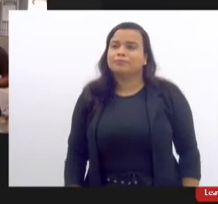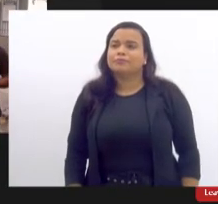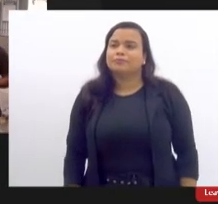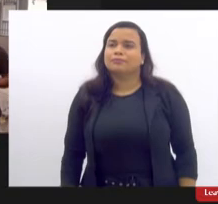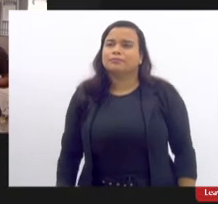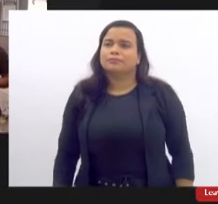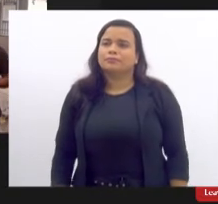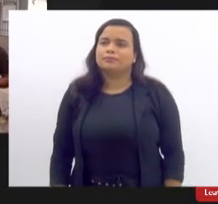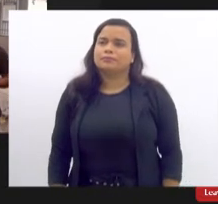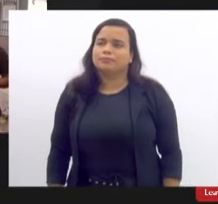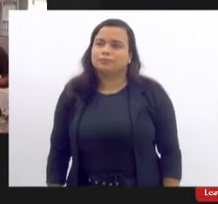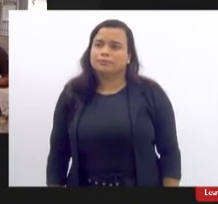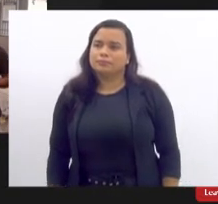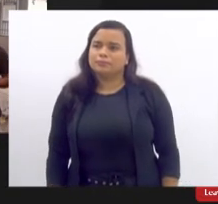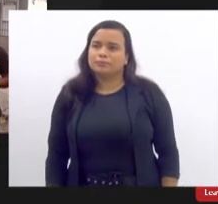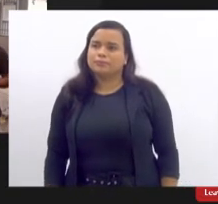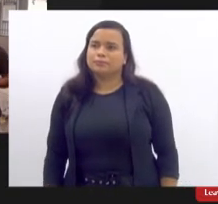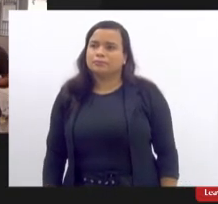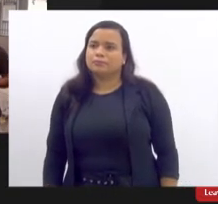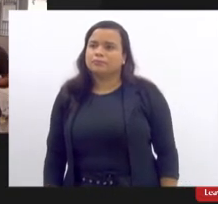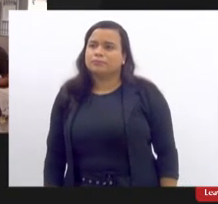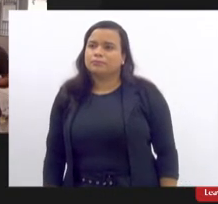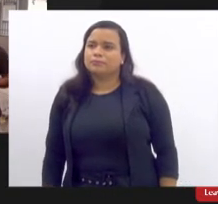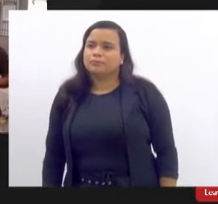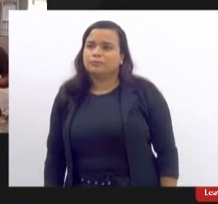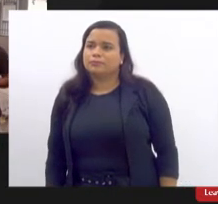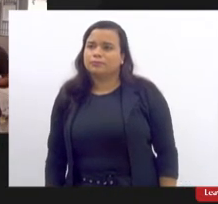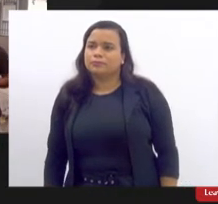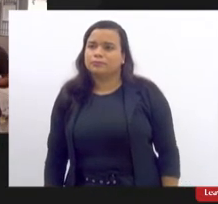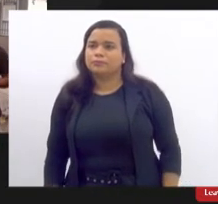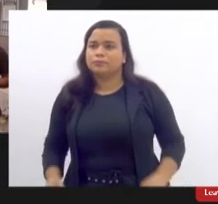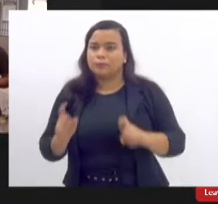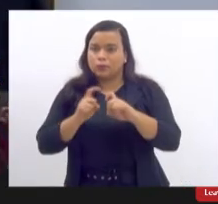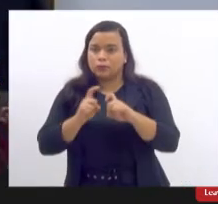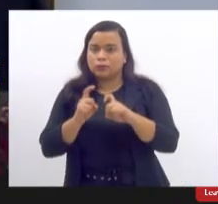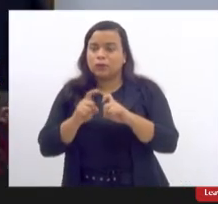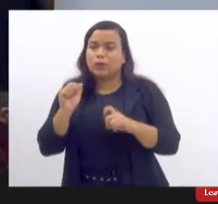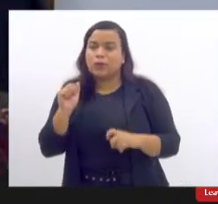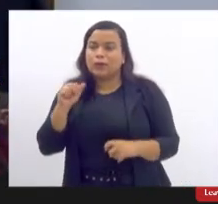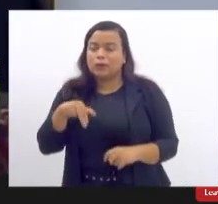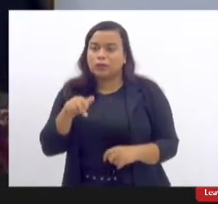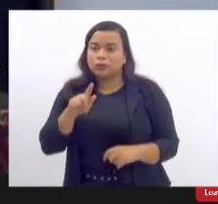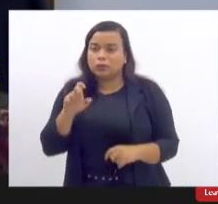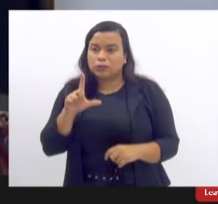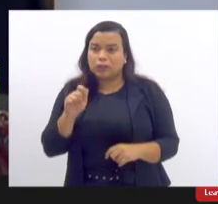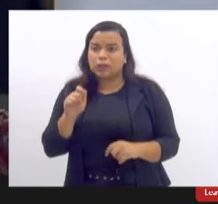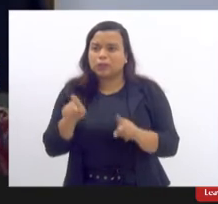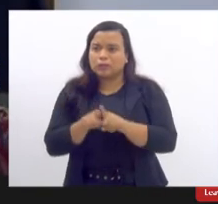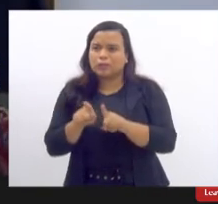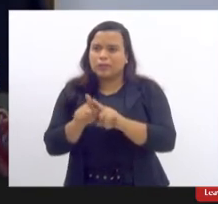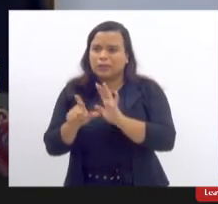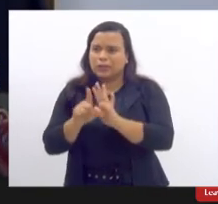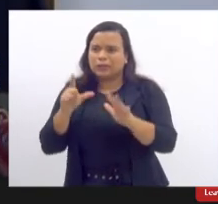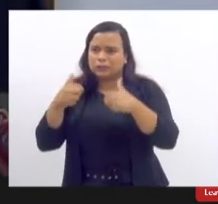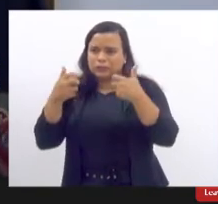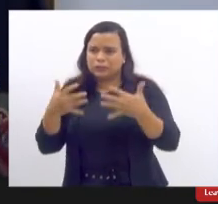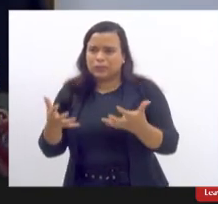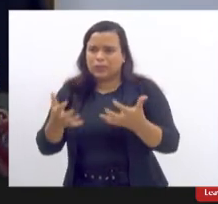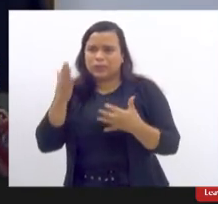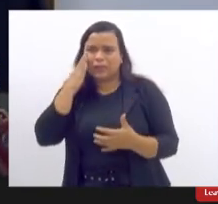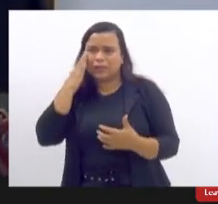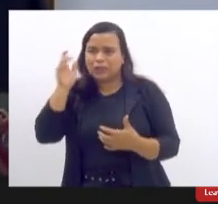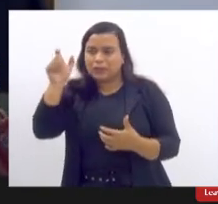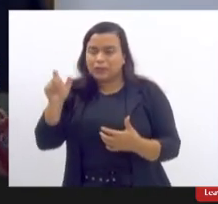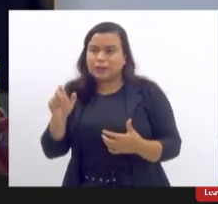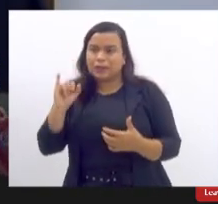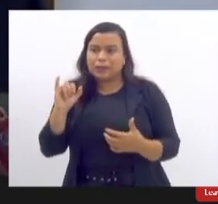obrigado obrigado doutora Angela antes de passar adiante gostaria de ouvir a Ingrid